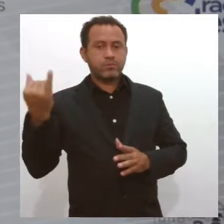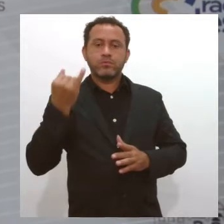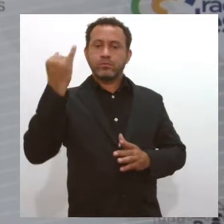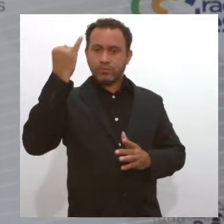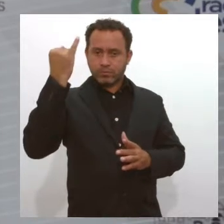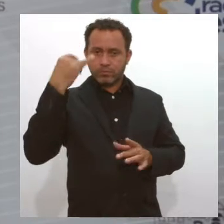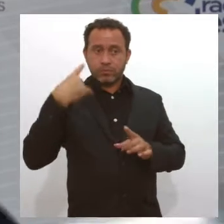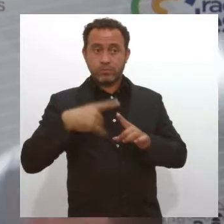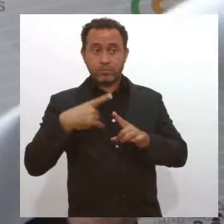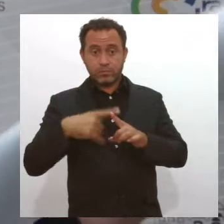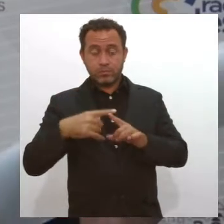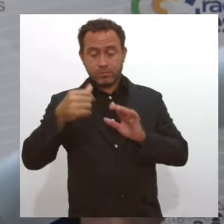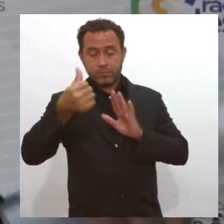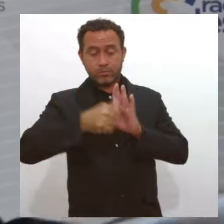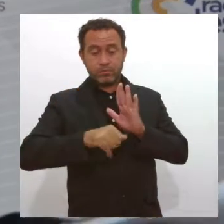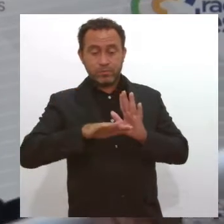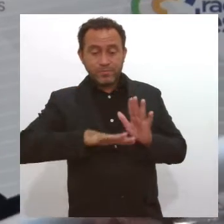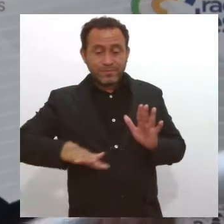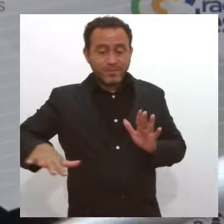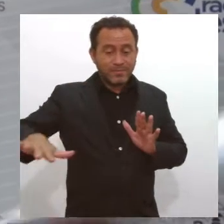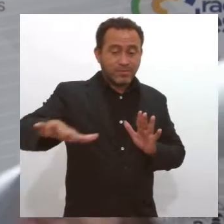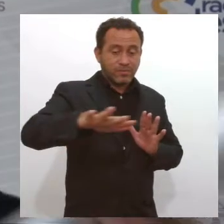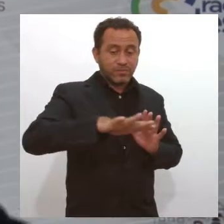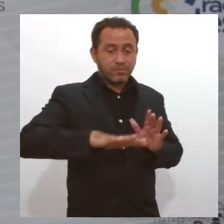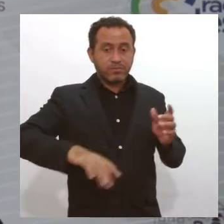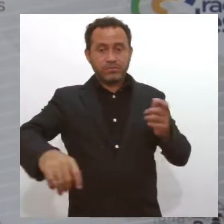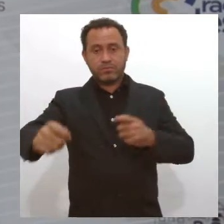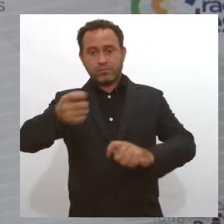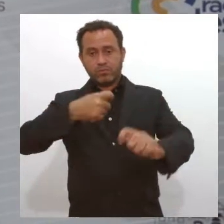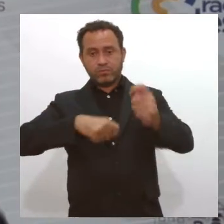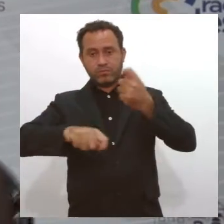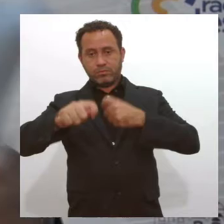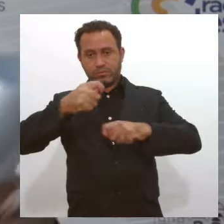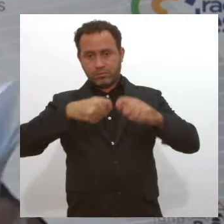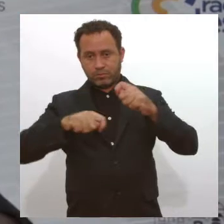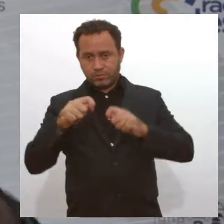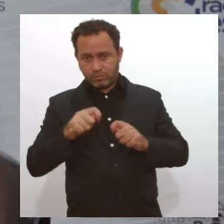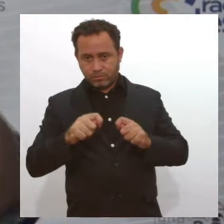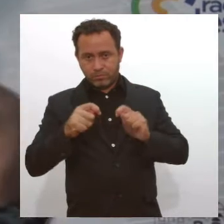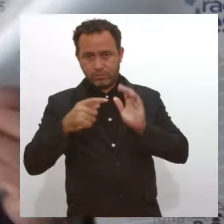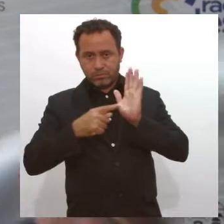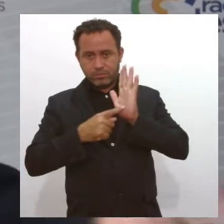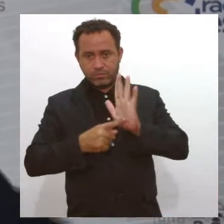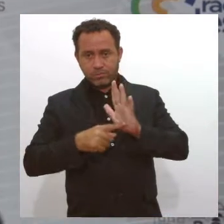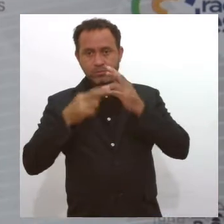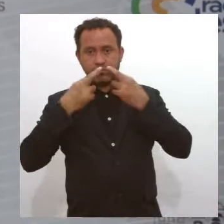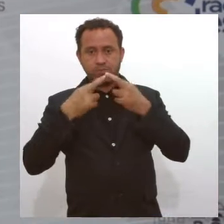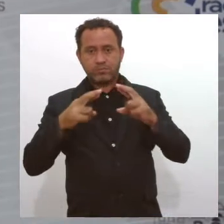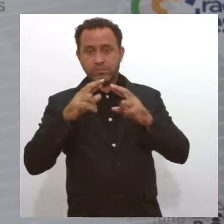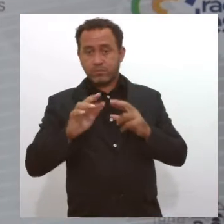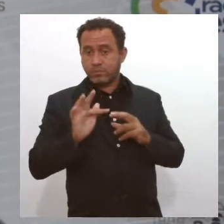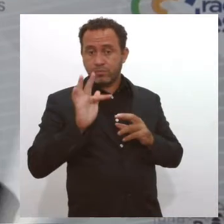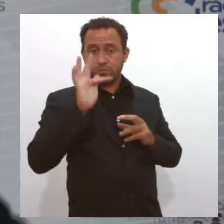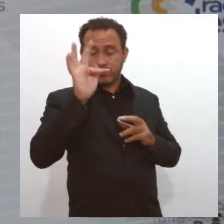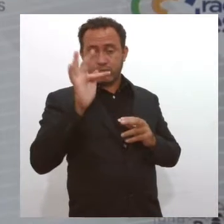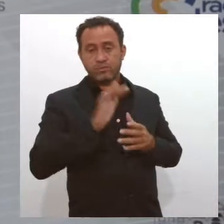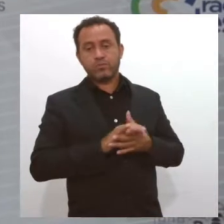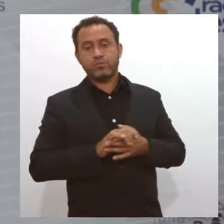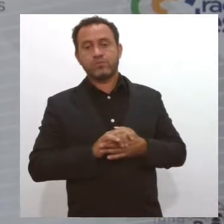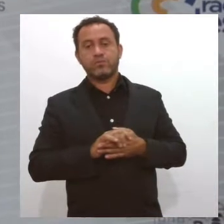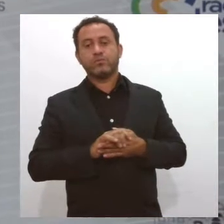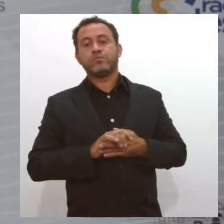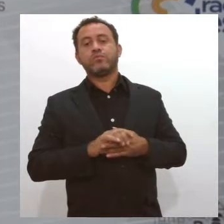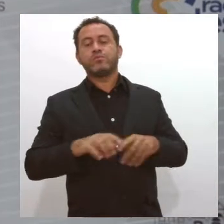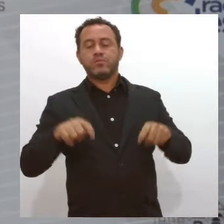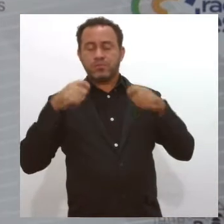porque faz o diagnóstico da nossa economia, de forma geral, e apresenta soluções para o futuro. E é isso que